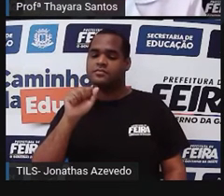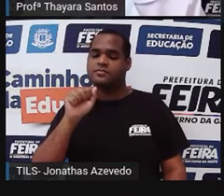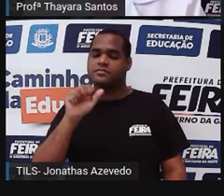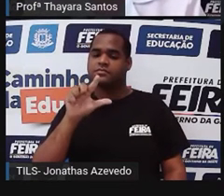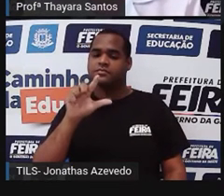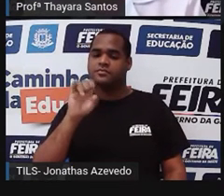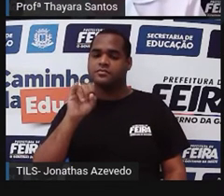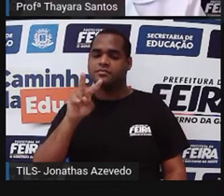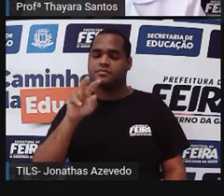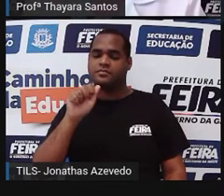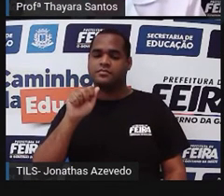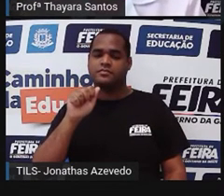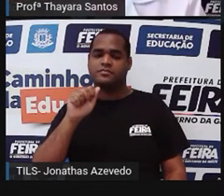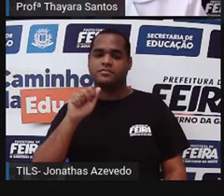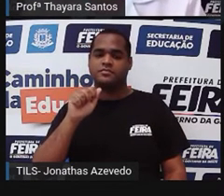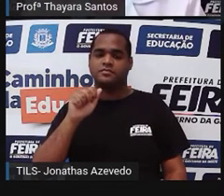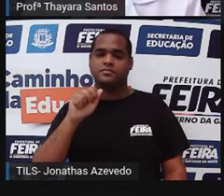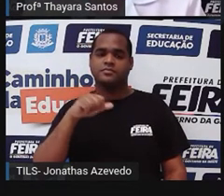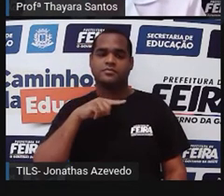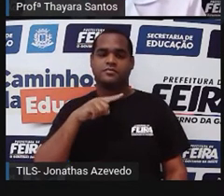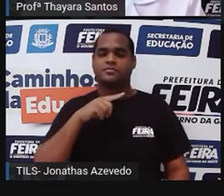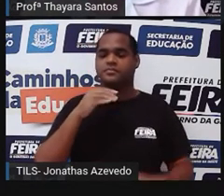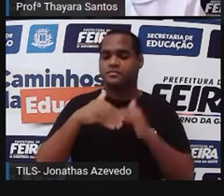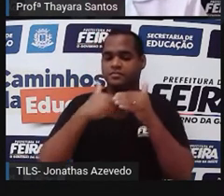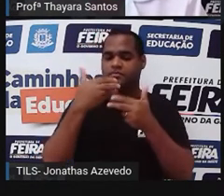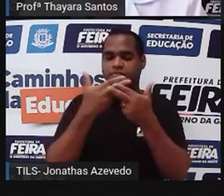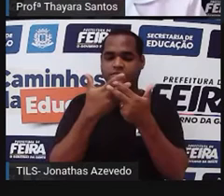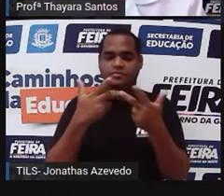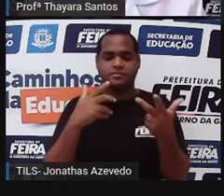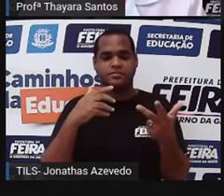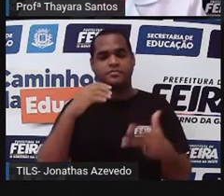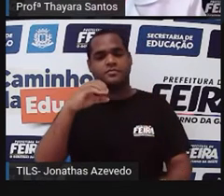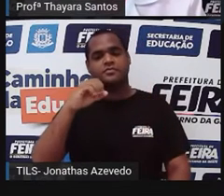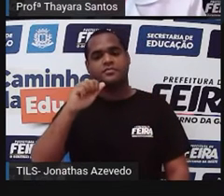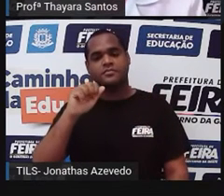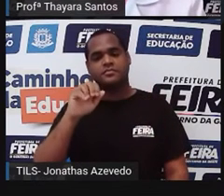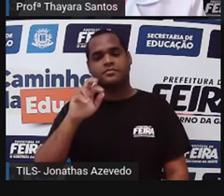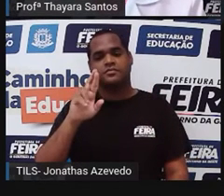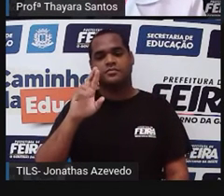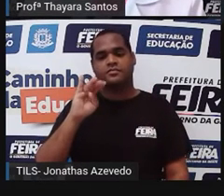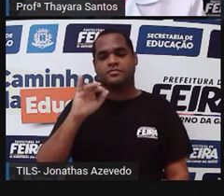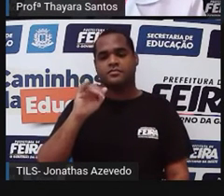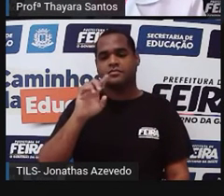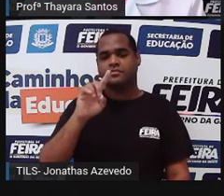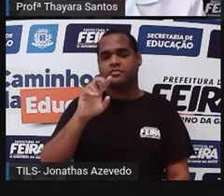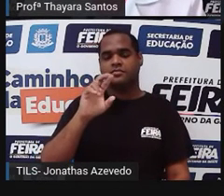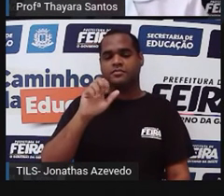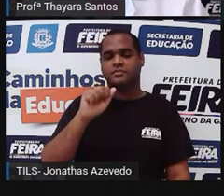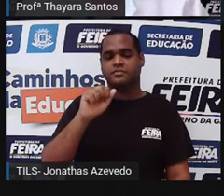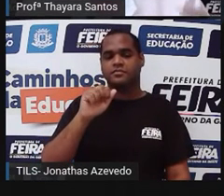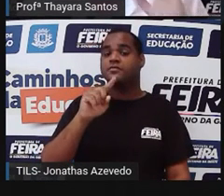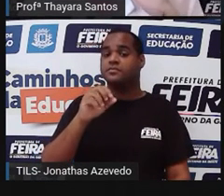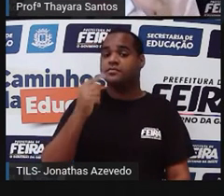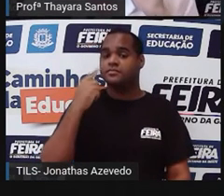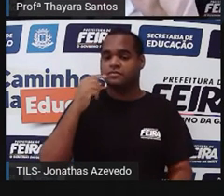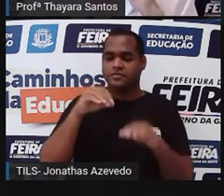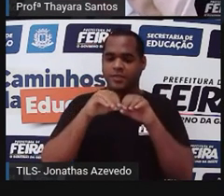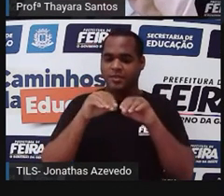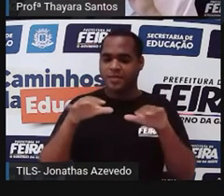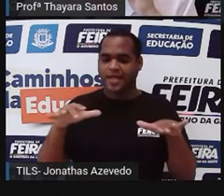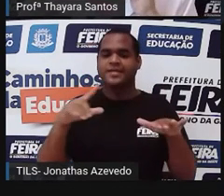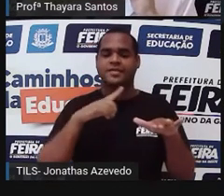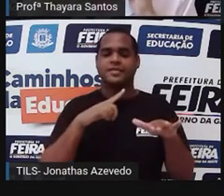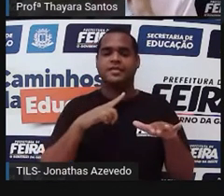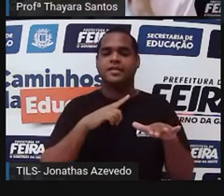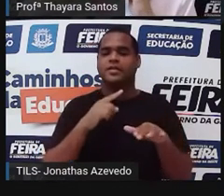que vai auxiliar no processo da digestão dos carboidratos. E essas glândulas salivares, elas estão espalhadas pela nossa cavidade